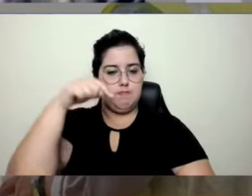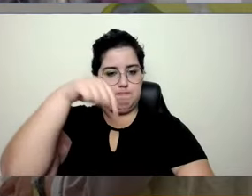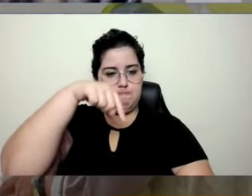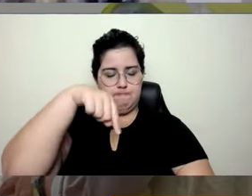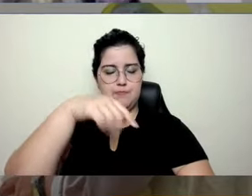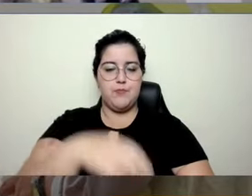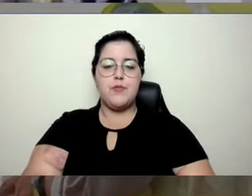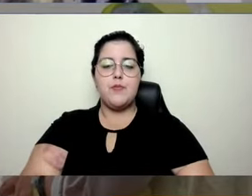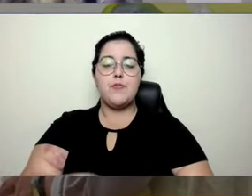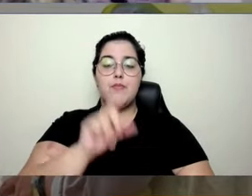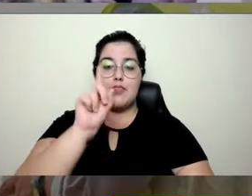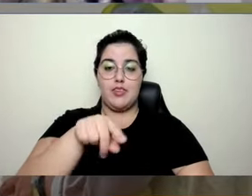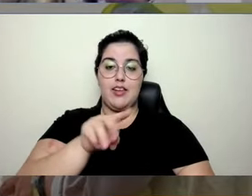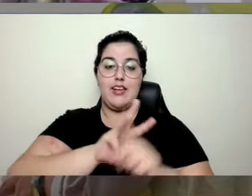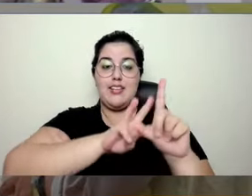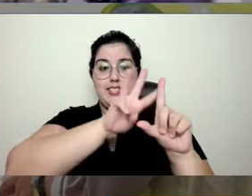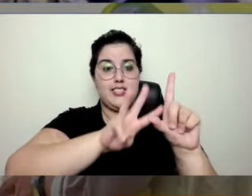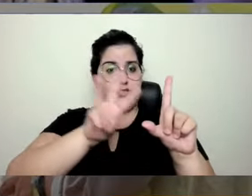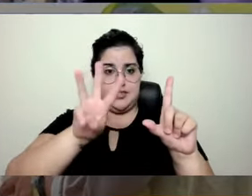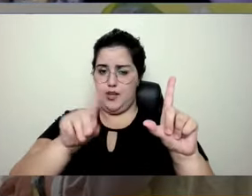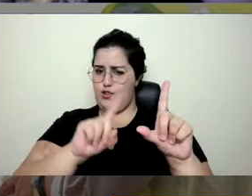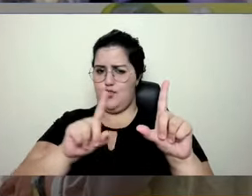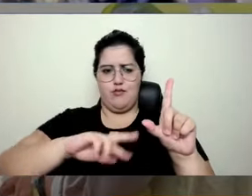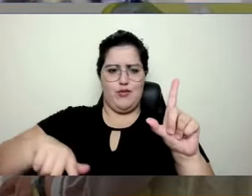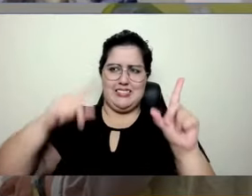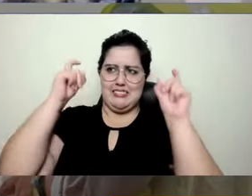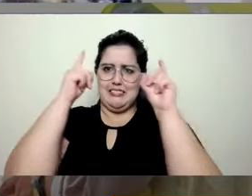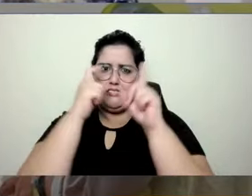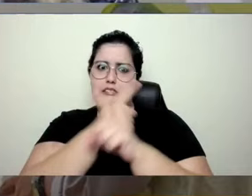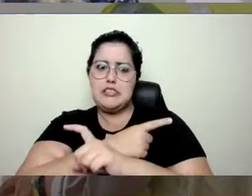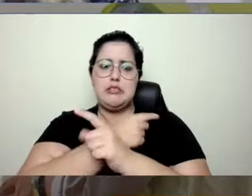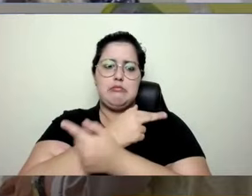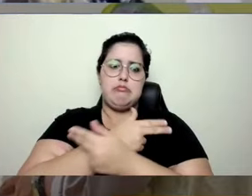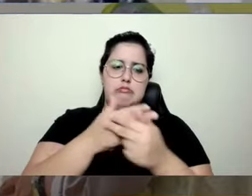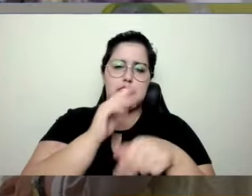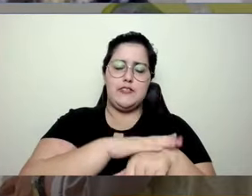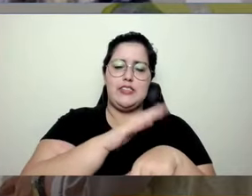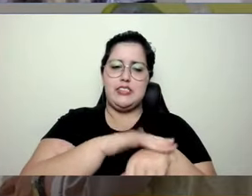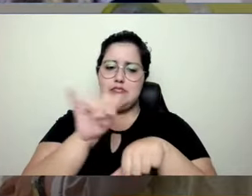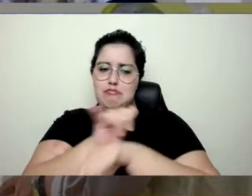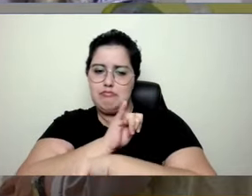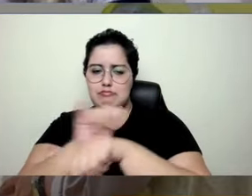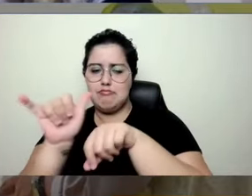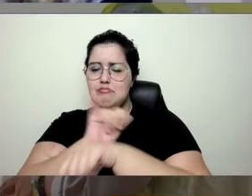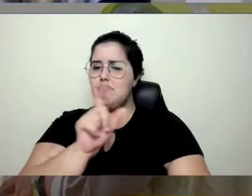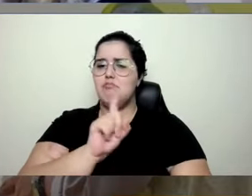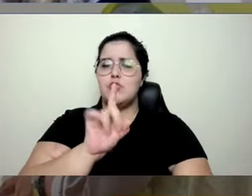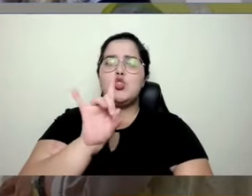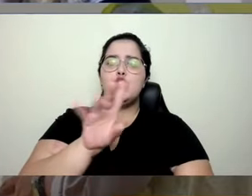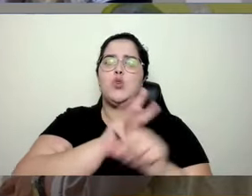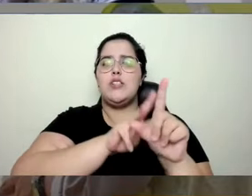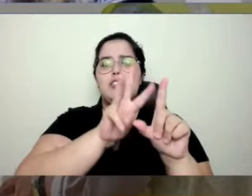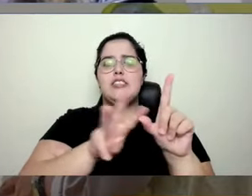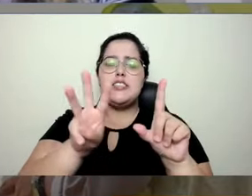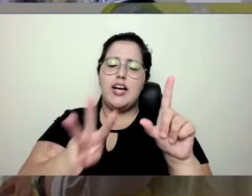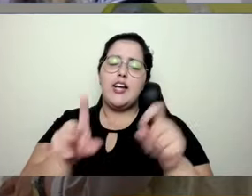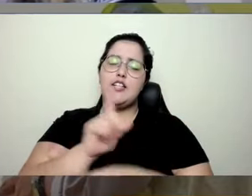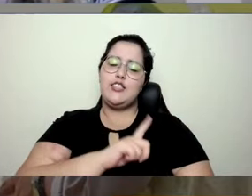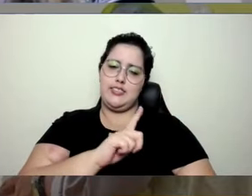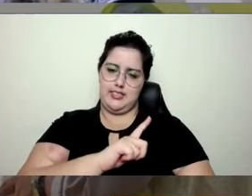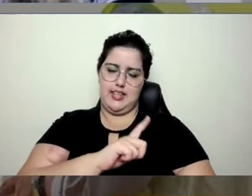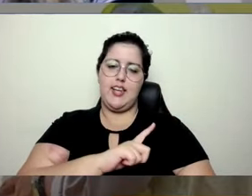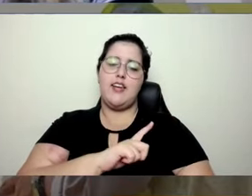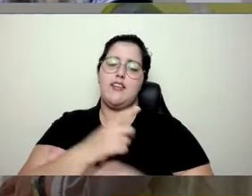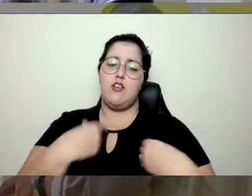Então, é site, não é nada que a pessoa vai precisar vestir uma parafernália, é site. Então, tem o special, né, que eu